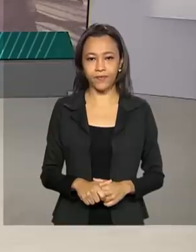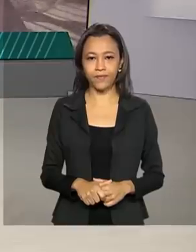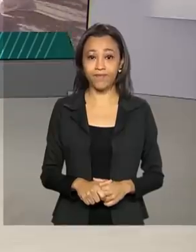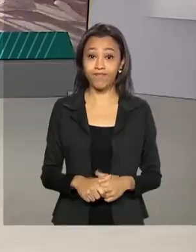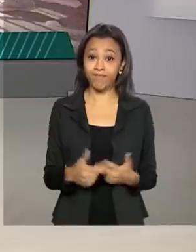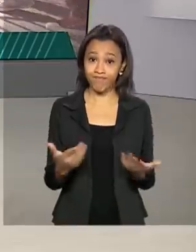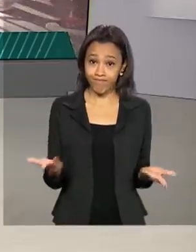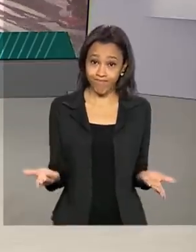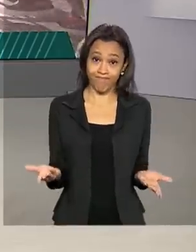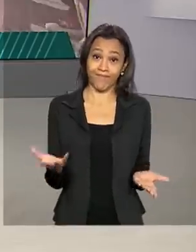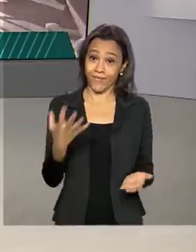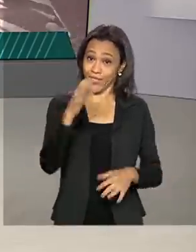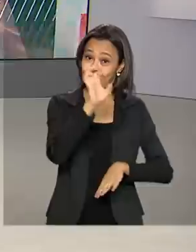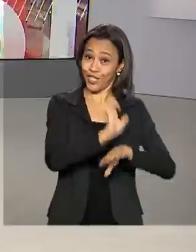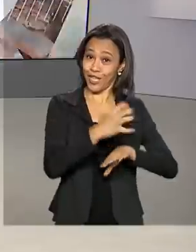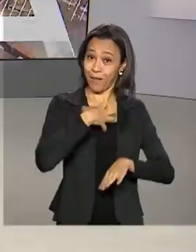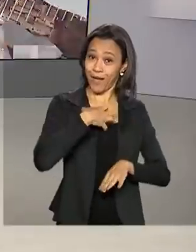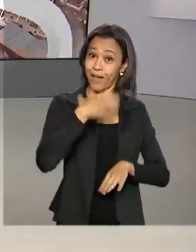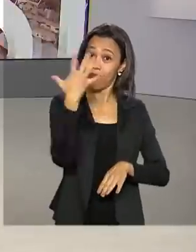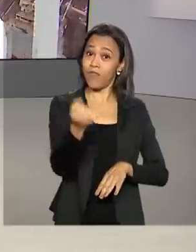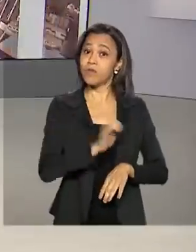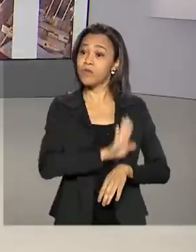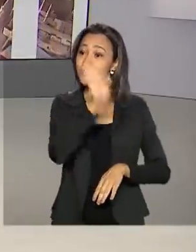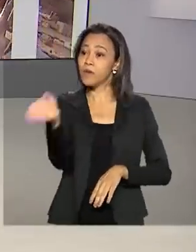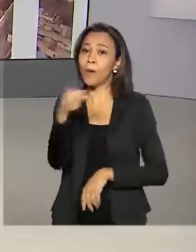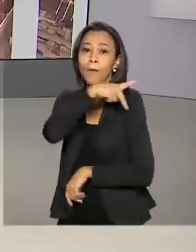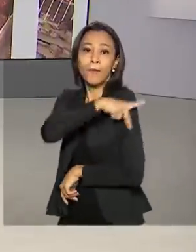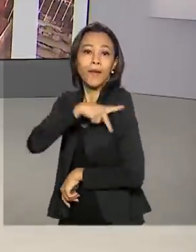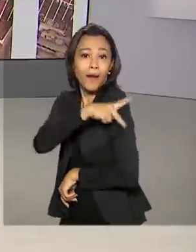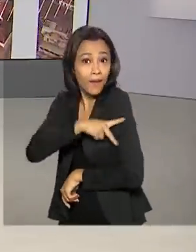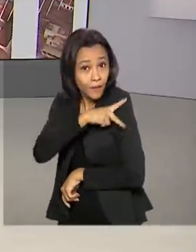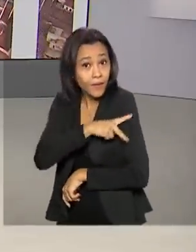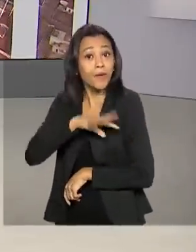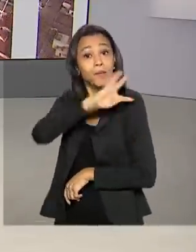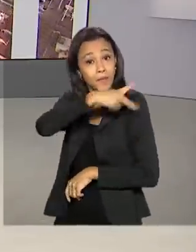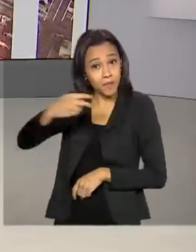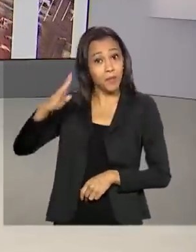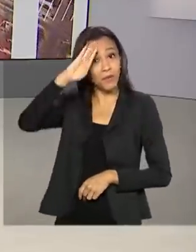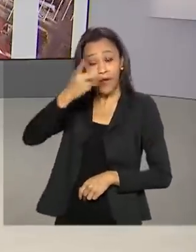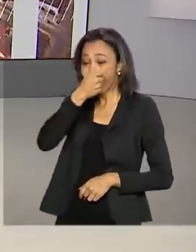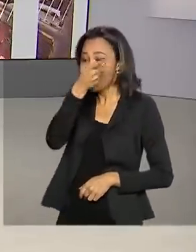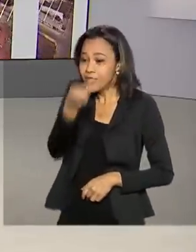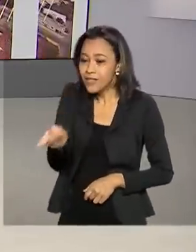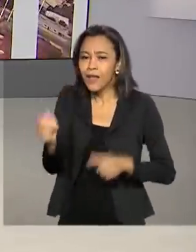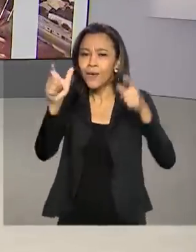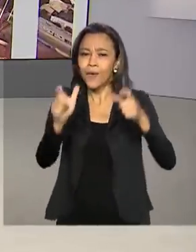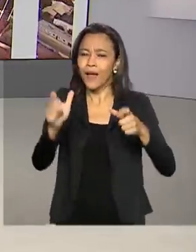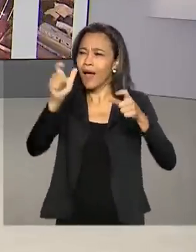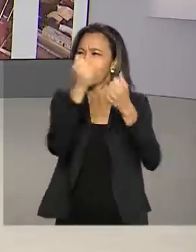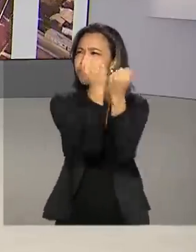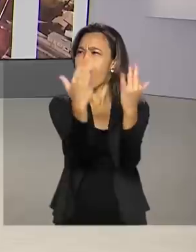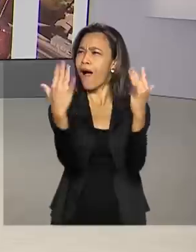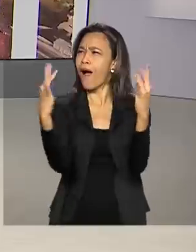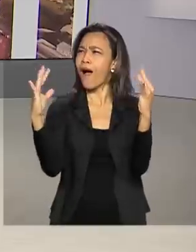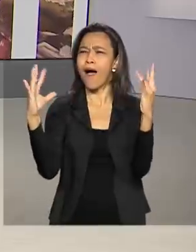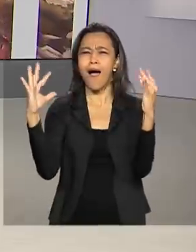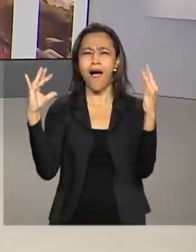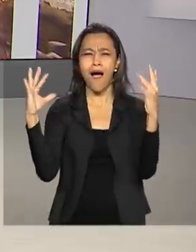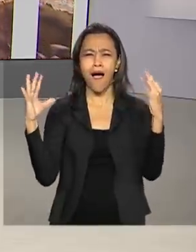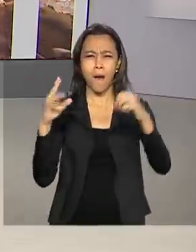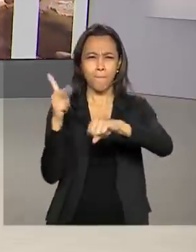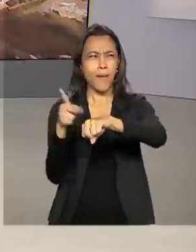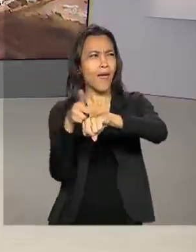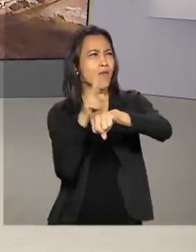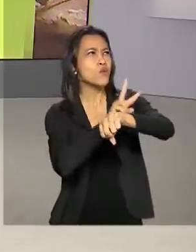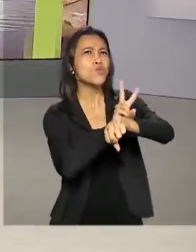E da Bahia nós vamos agora ao Piauí. O presidente Jair Bolsonaro vai visitar hoje o Parque Nacional da Serra da Capivara. Essa é uma das